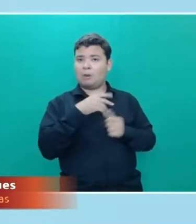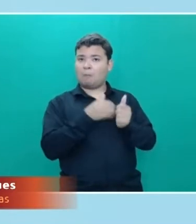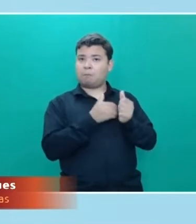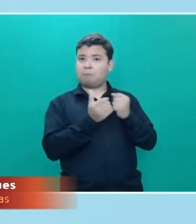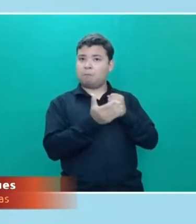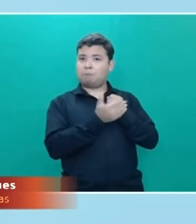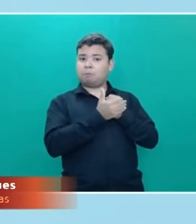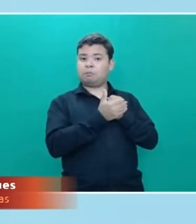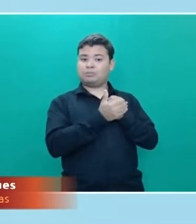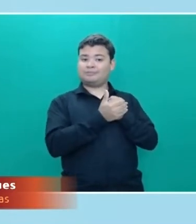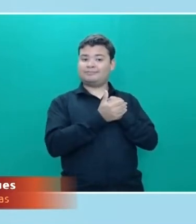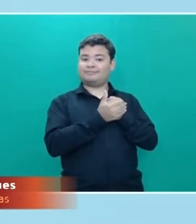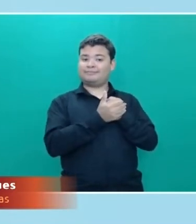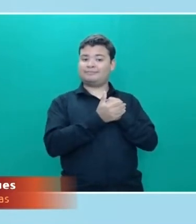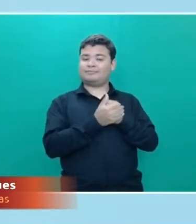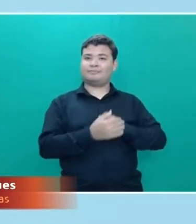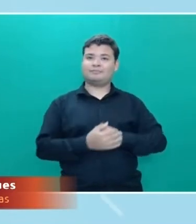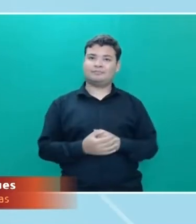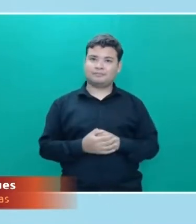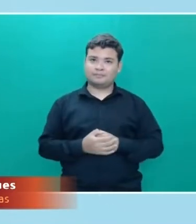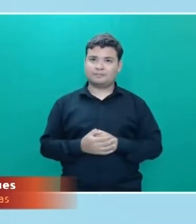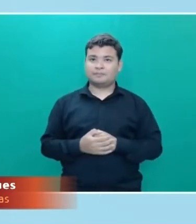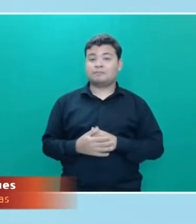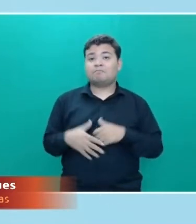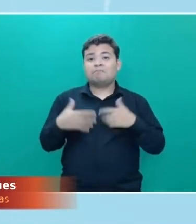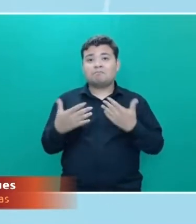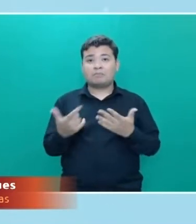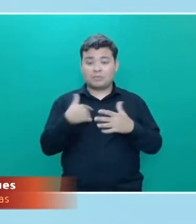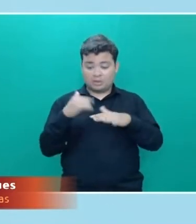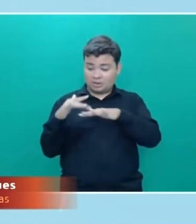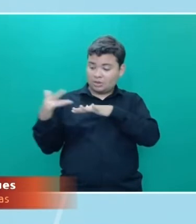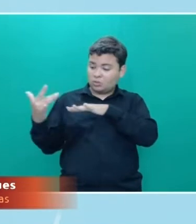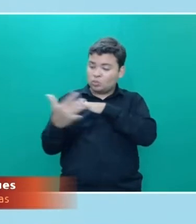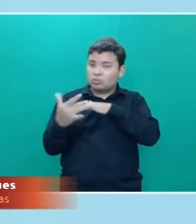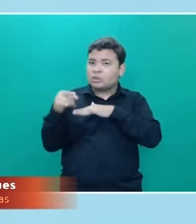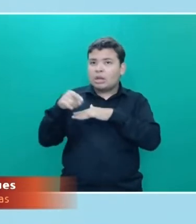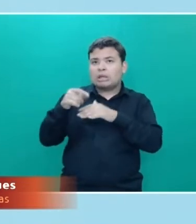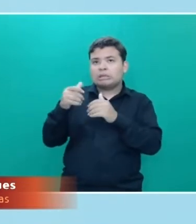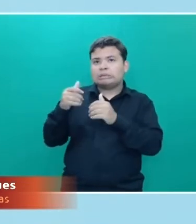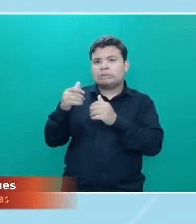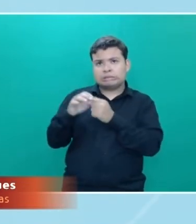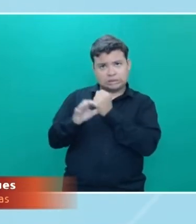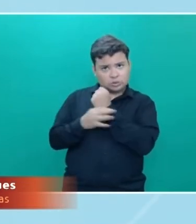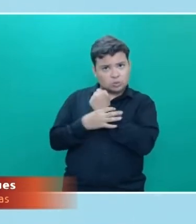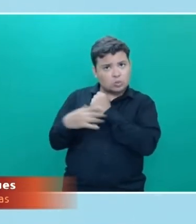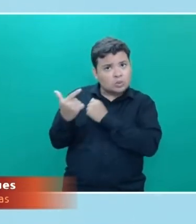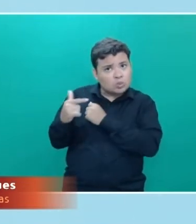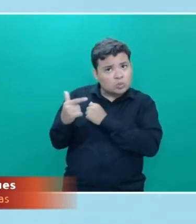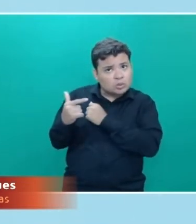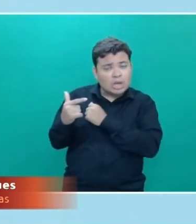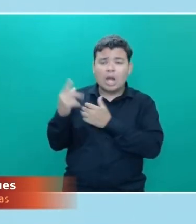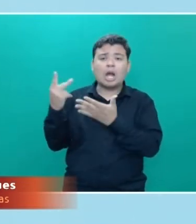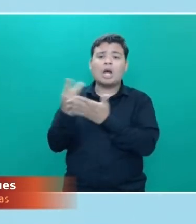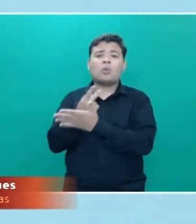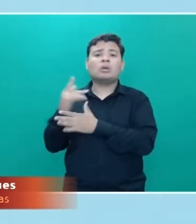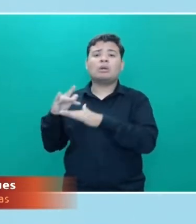Então, quando eu tenho uma rede social que ela não é segura, a tendência é ela